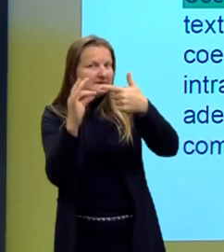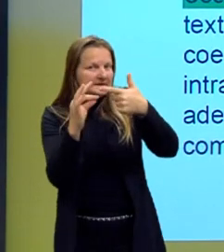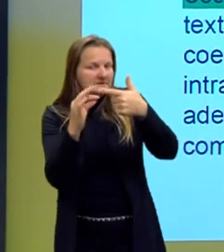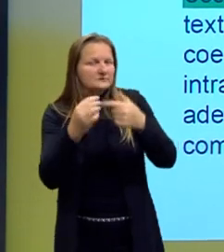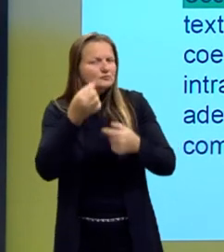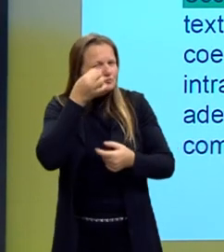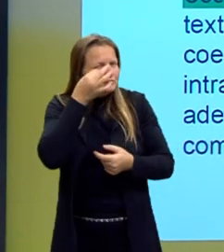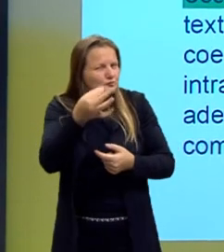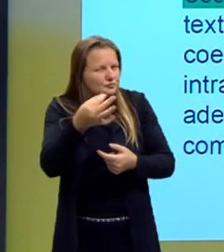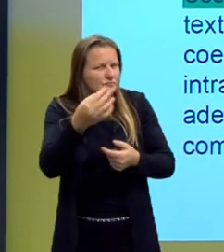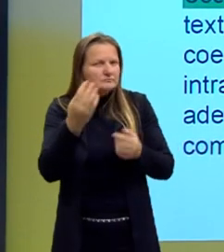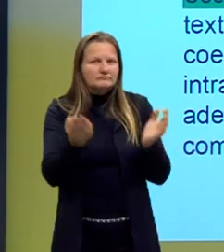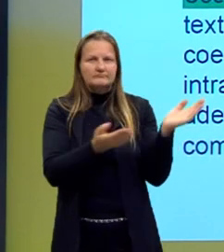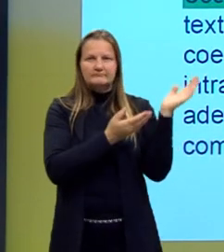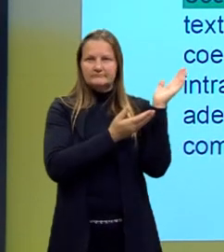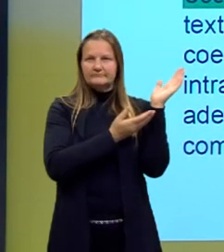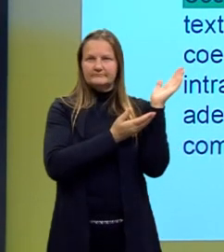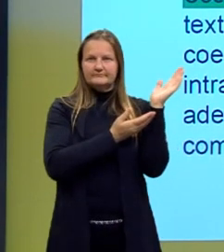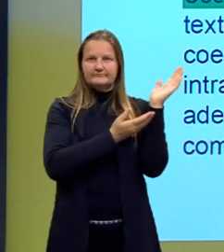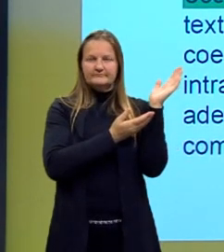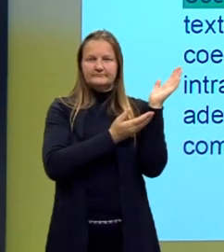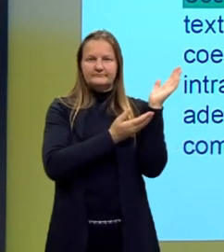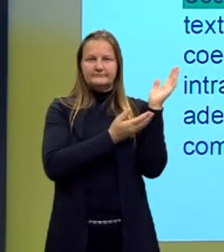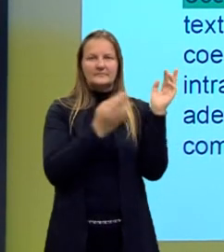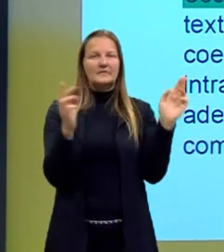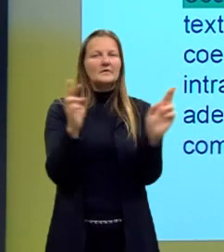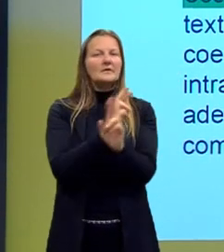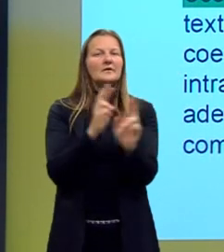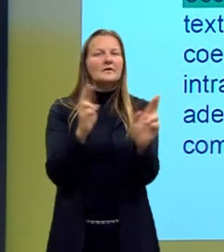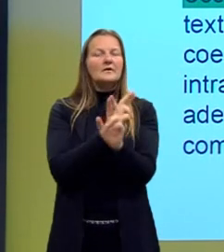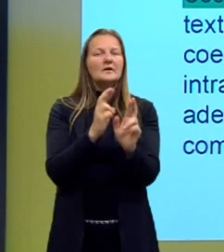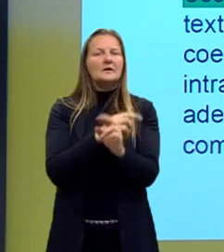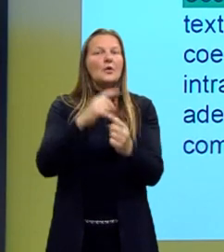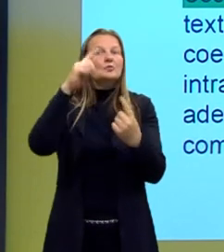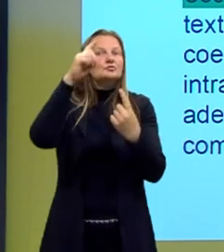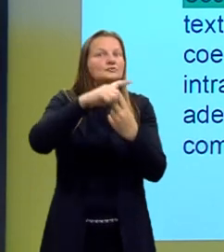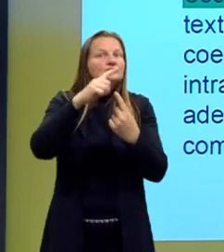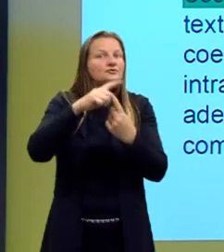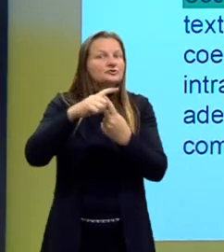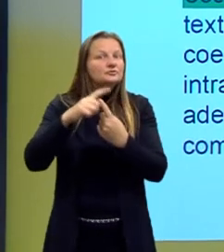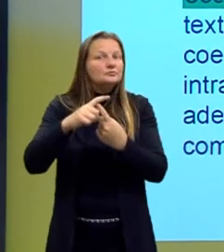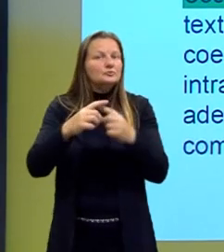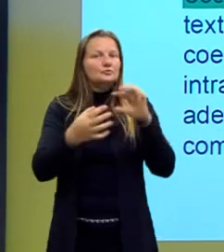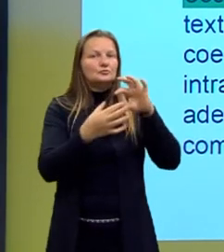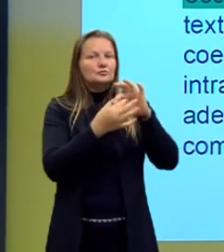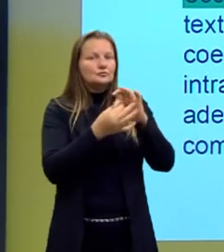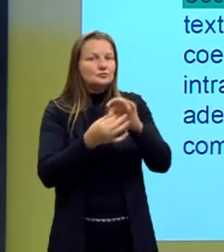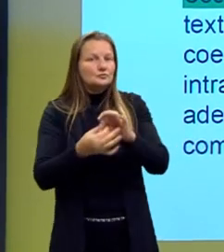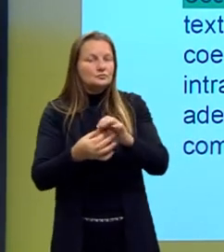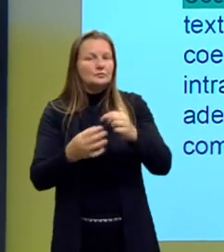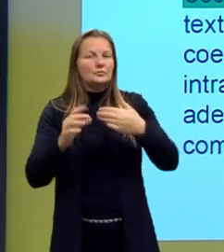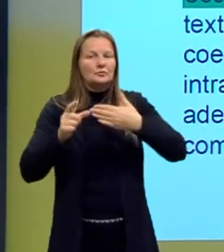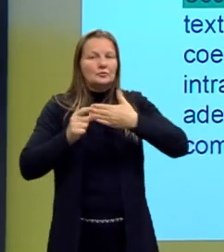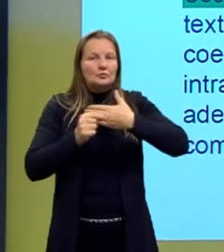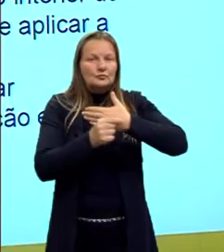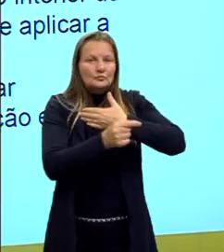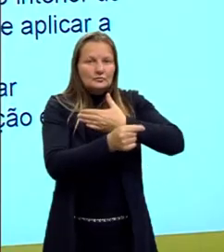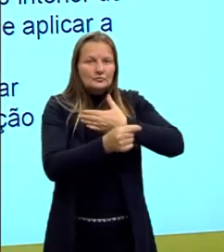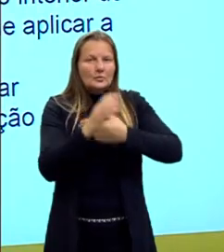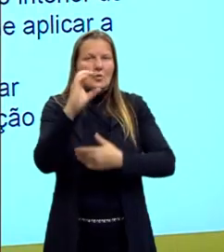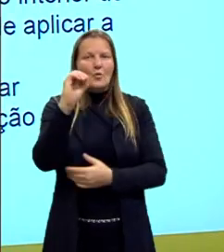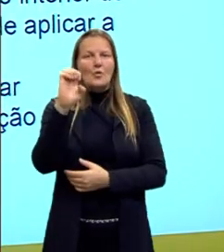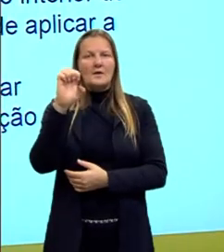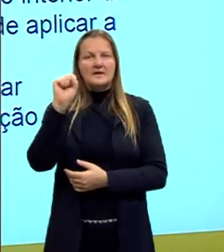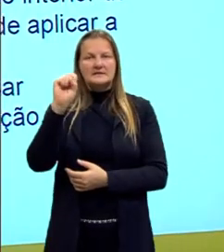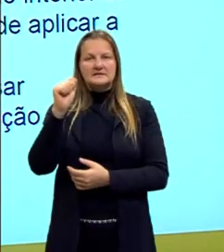segredo da competência 4, que é em relação ao tipo de coesão. Tu sabe o tipo de coesão?